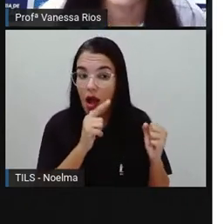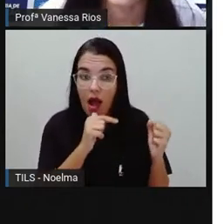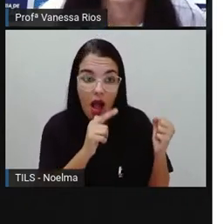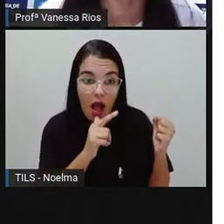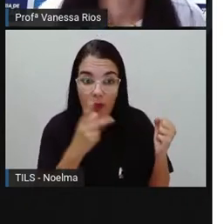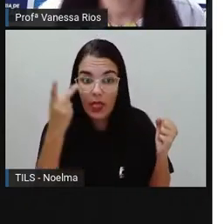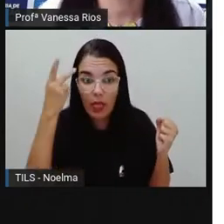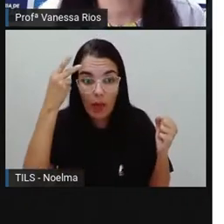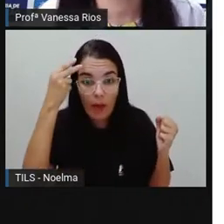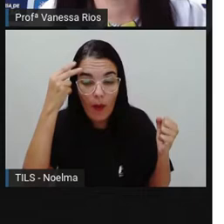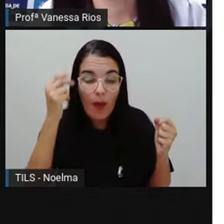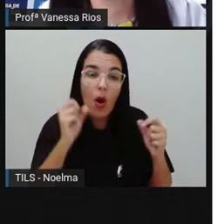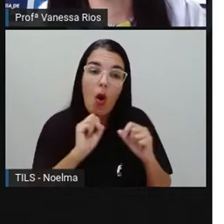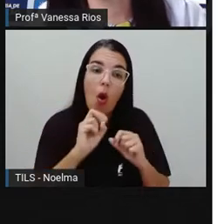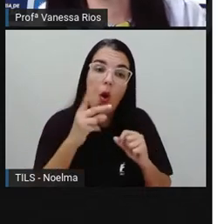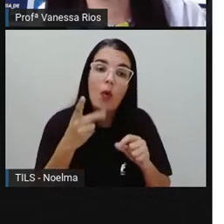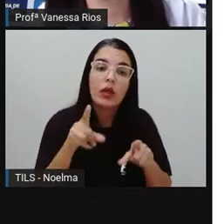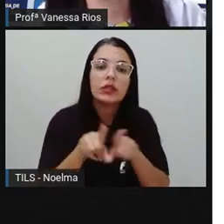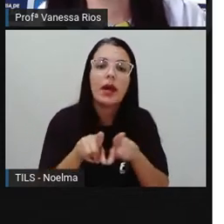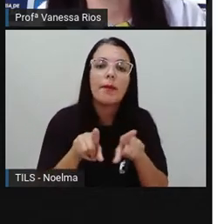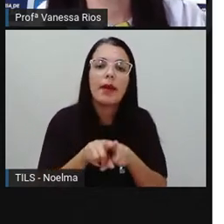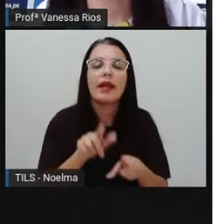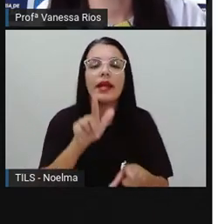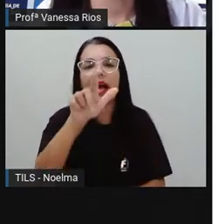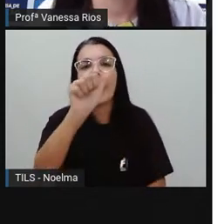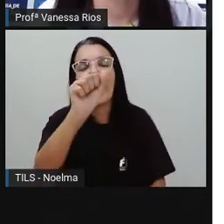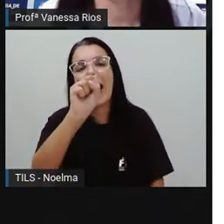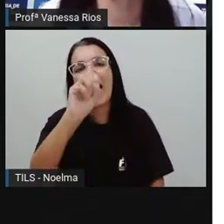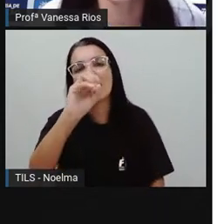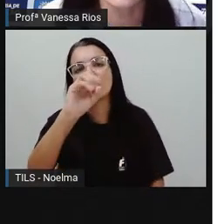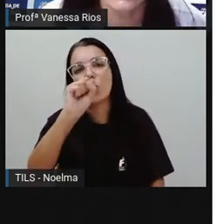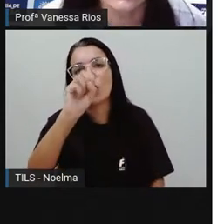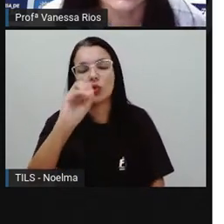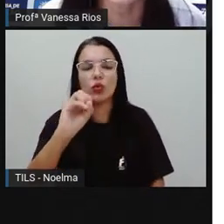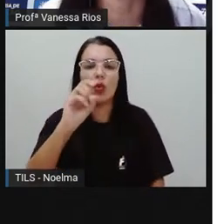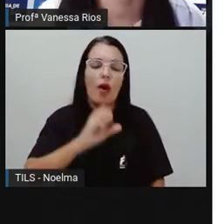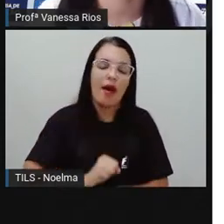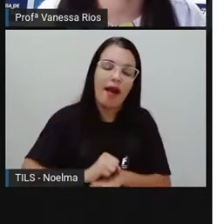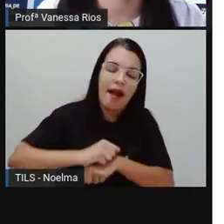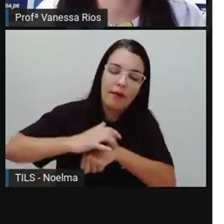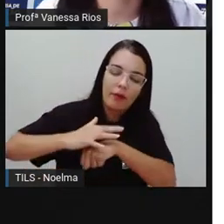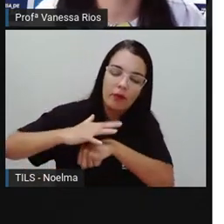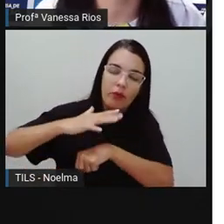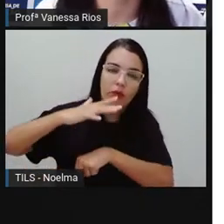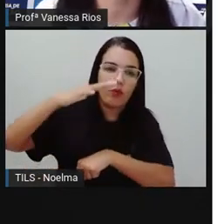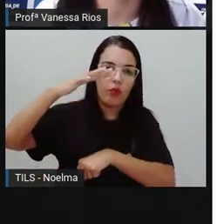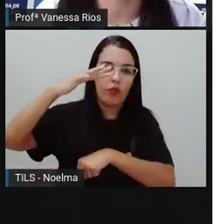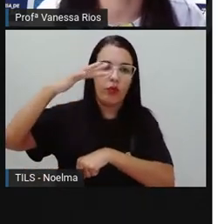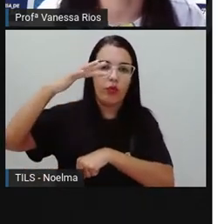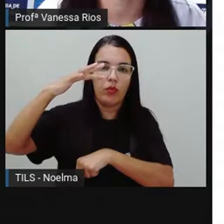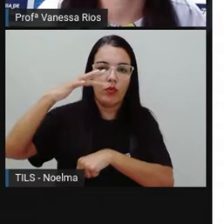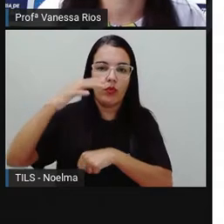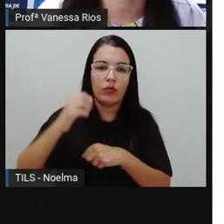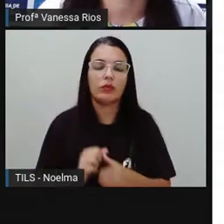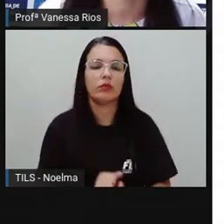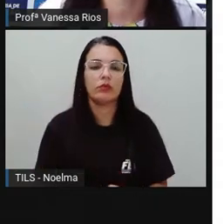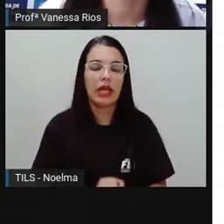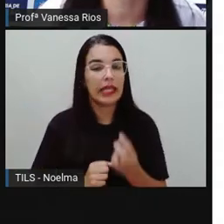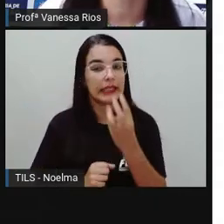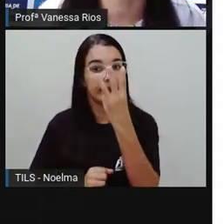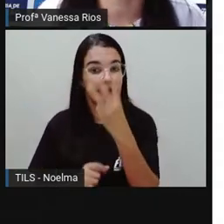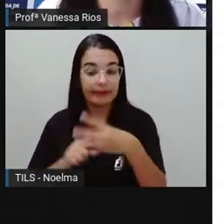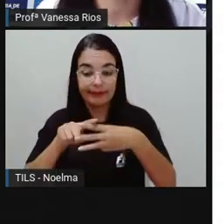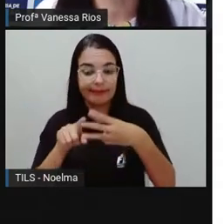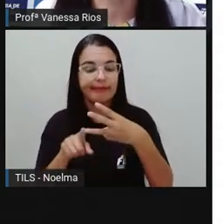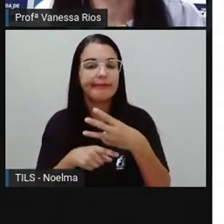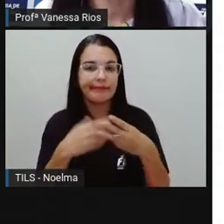líquido ou pode aparecer no estado gasoso. Isso mesmo, são aí os três estados